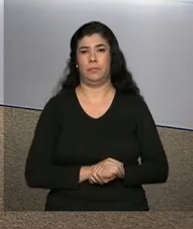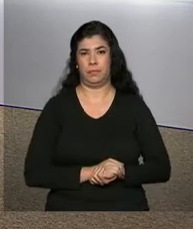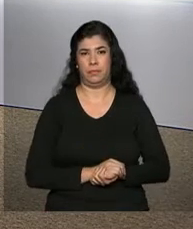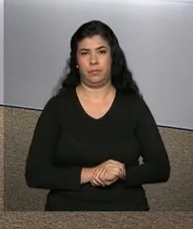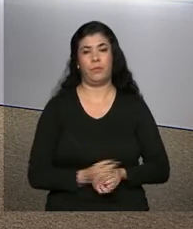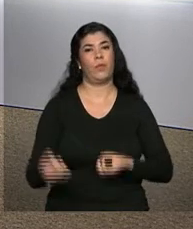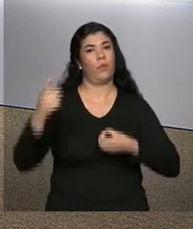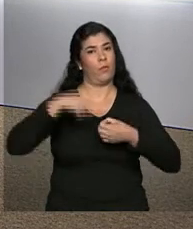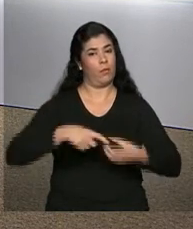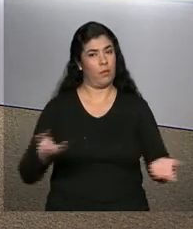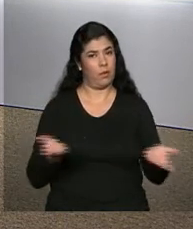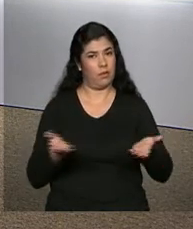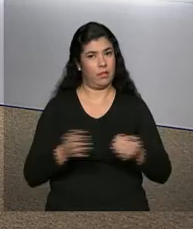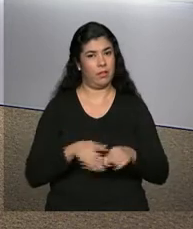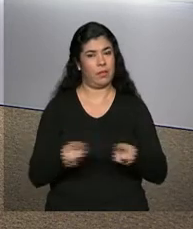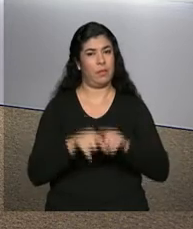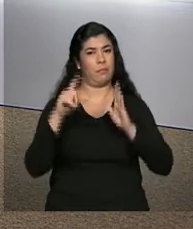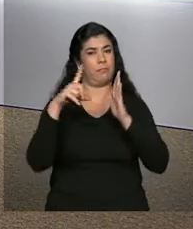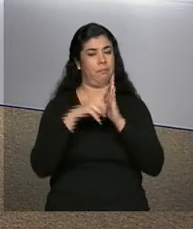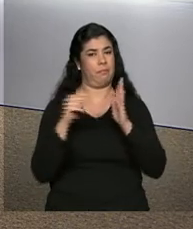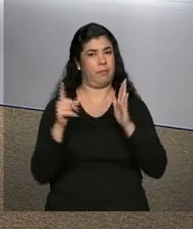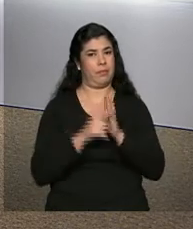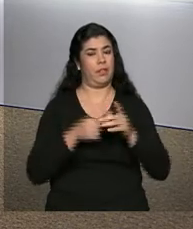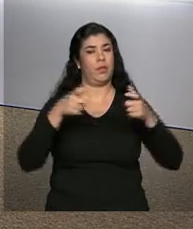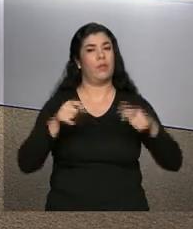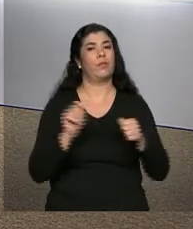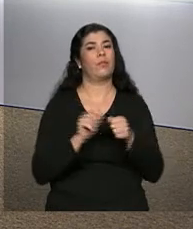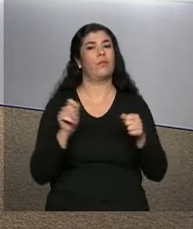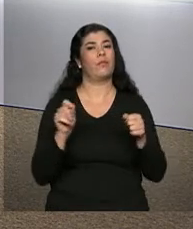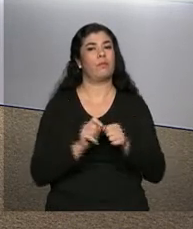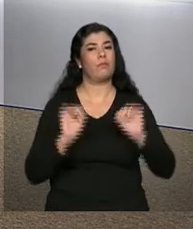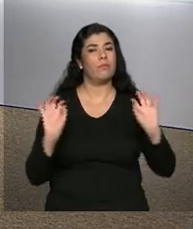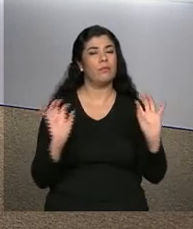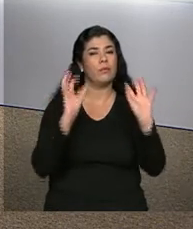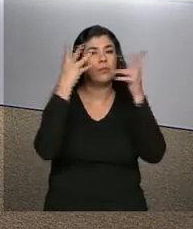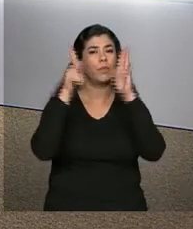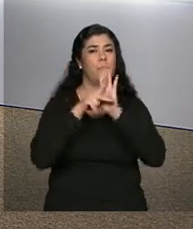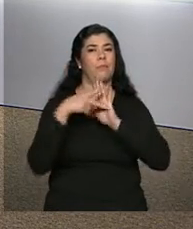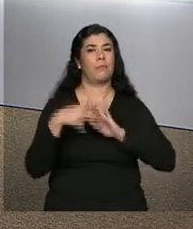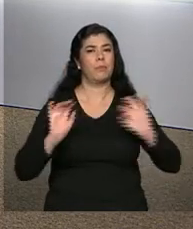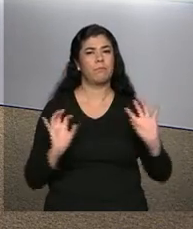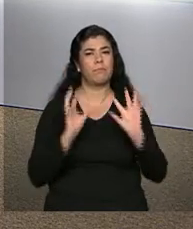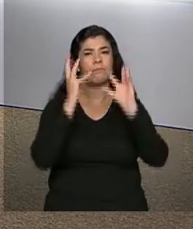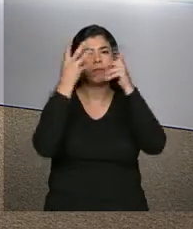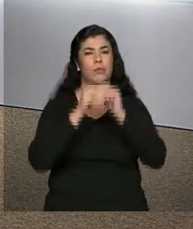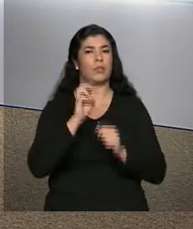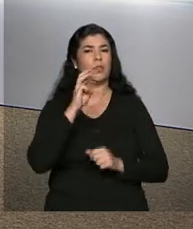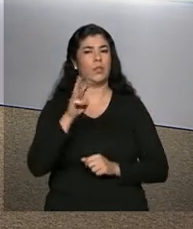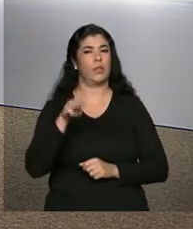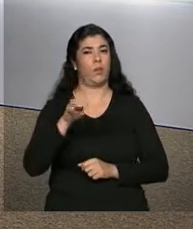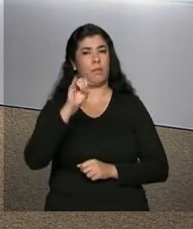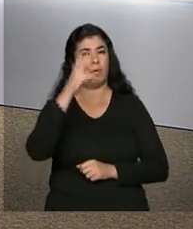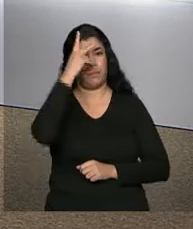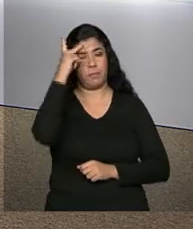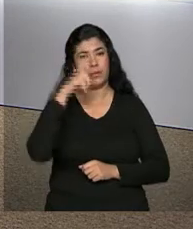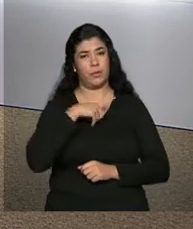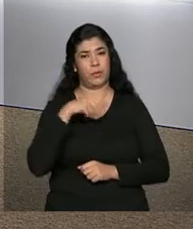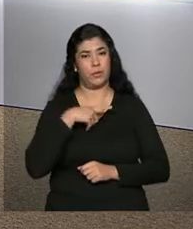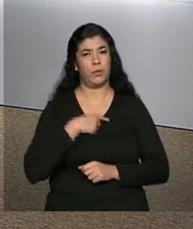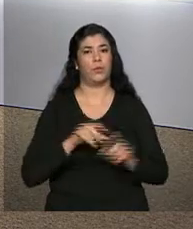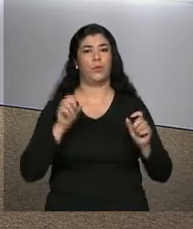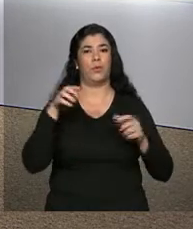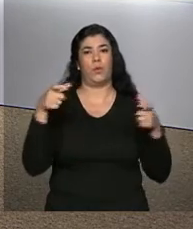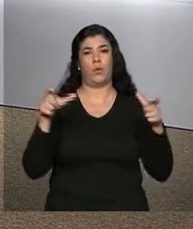Nós vamos voltar ao vivo ao Palácio do Planalto, onde vai ser realizada a cerimônia de comemoração dos 5 milhões de microempreendedores